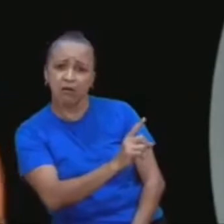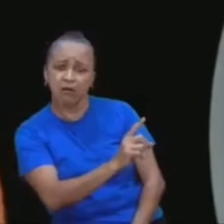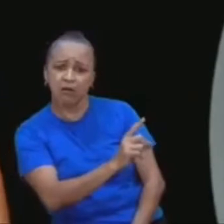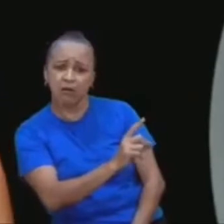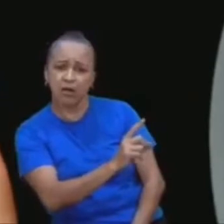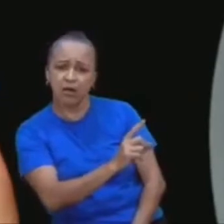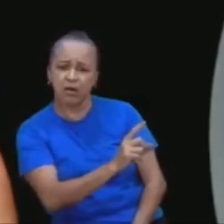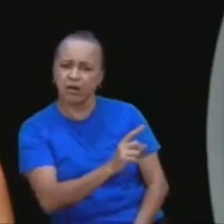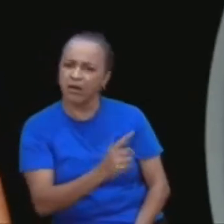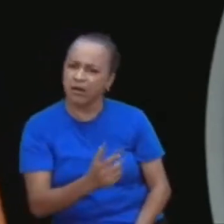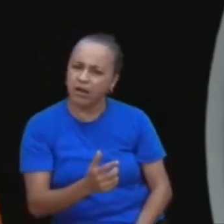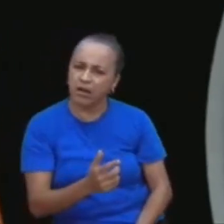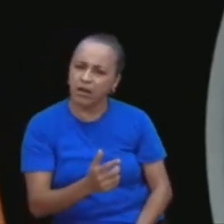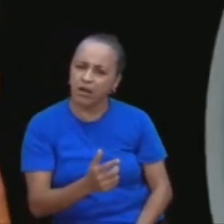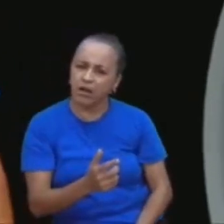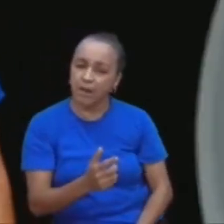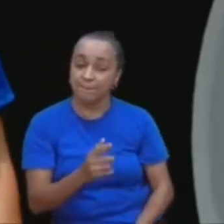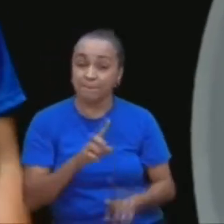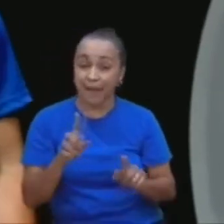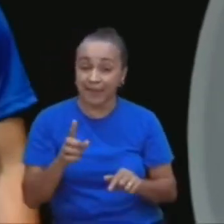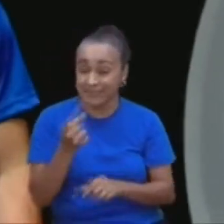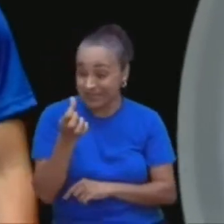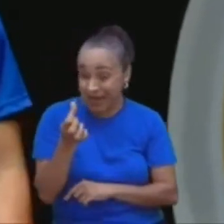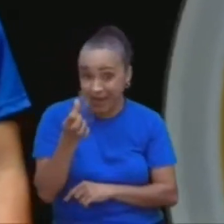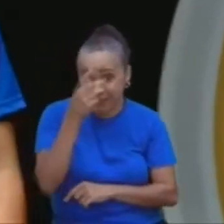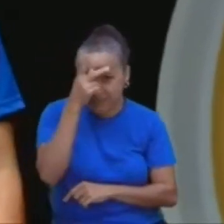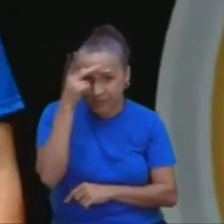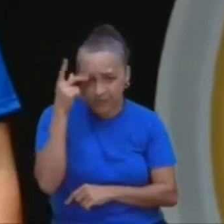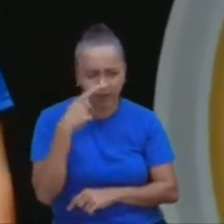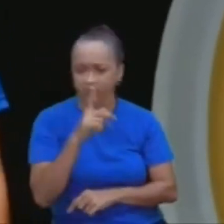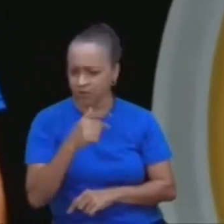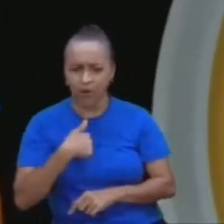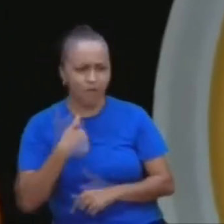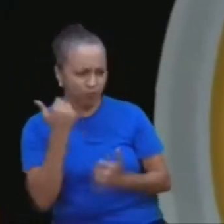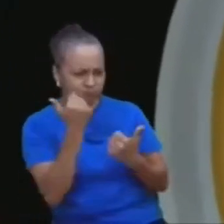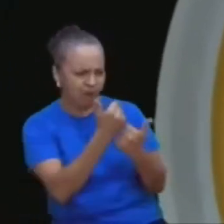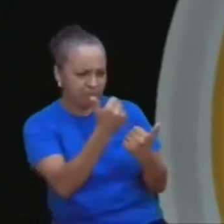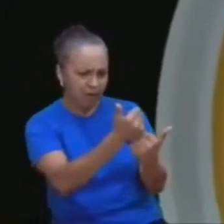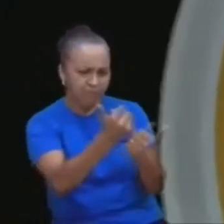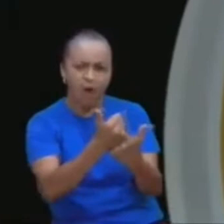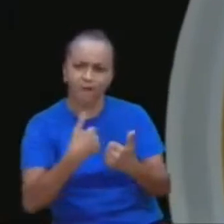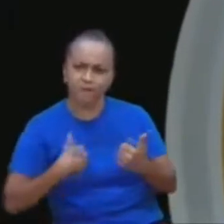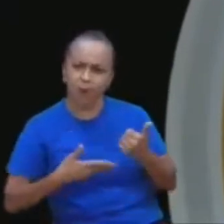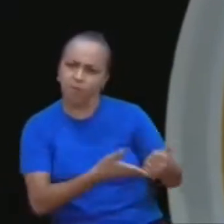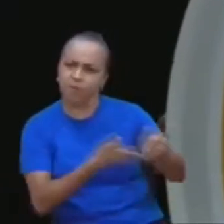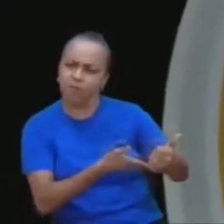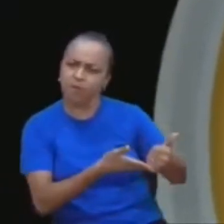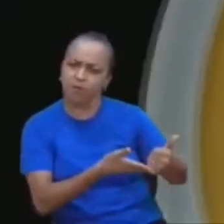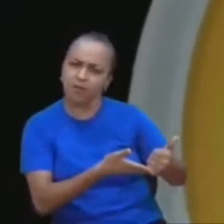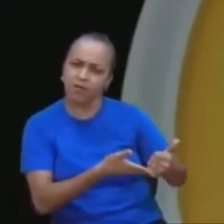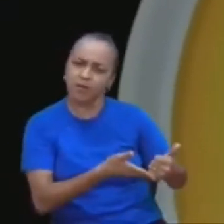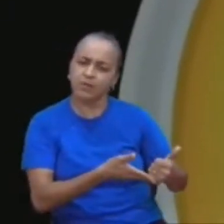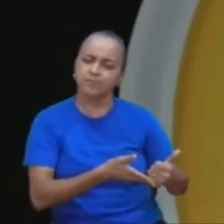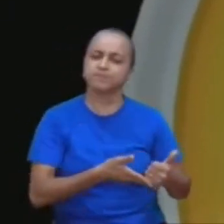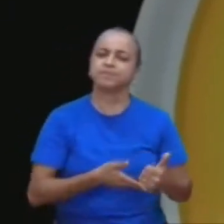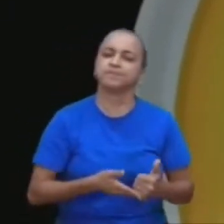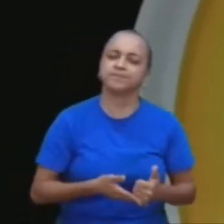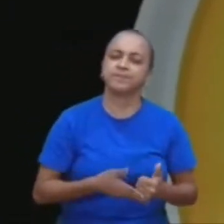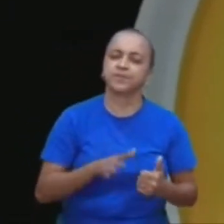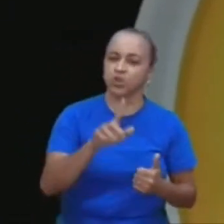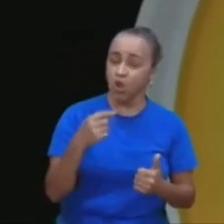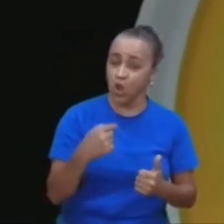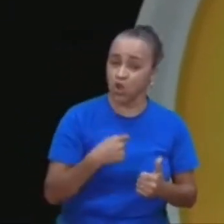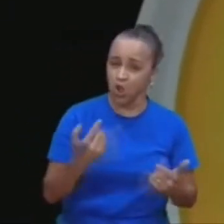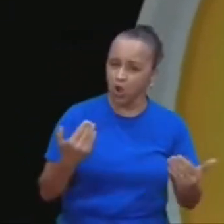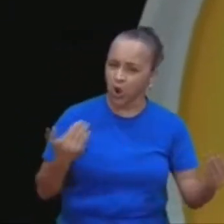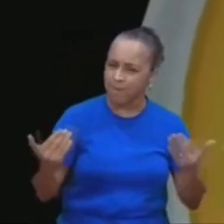foram, dar as suas vidas, para salvar as pessoas, sabe qual é, o meu maior medo, o meu maior